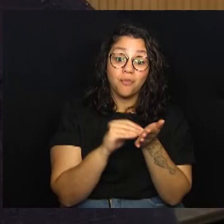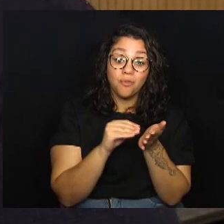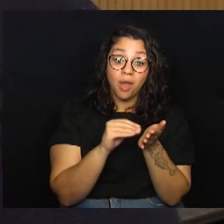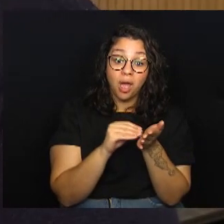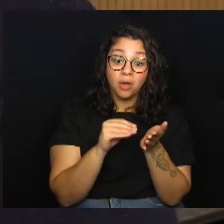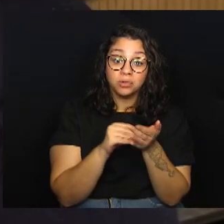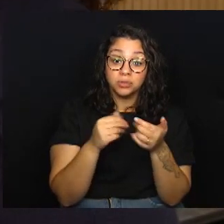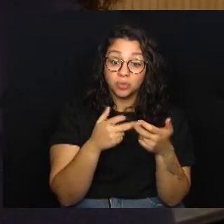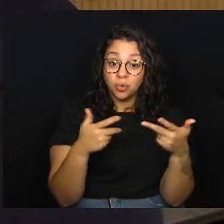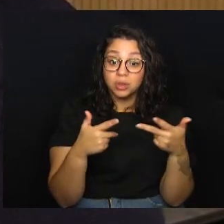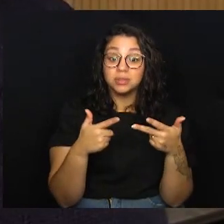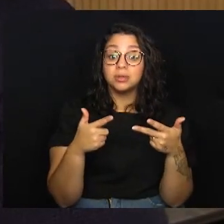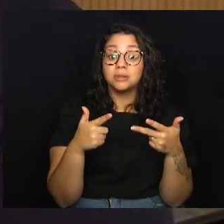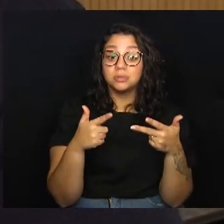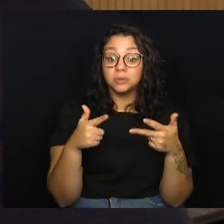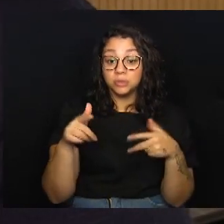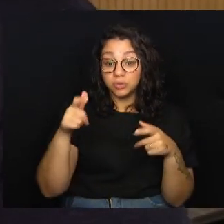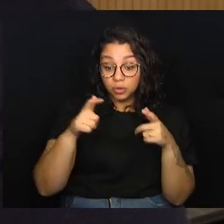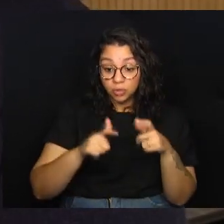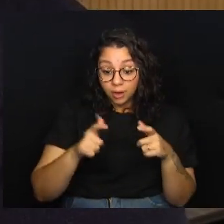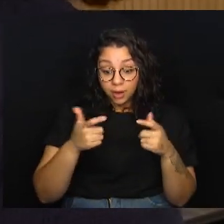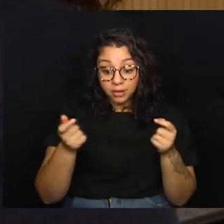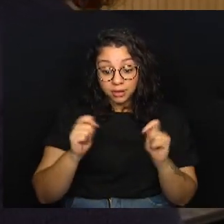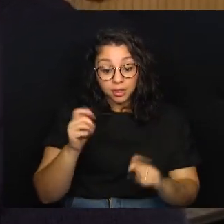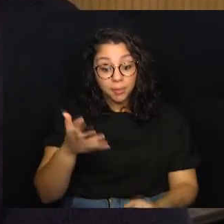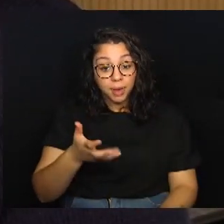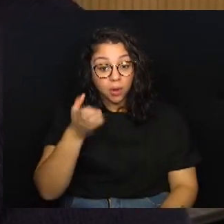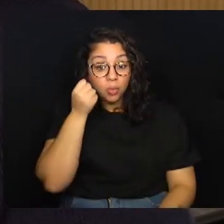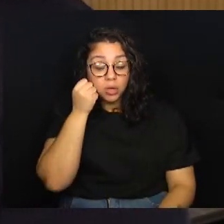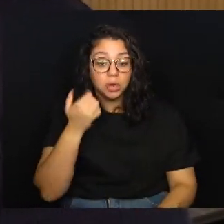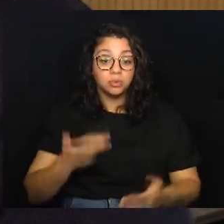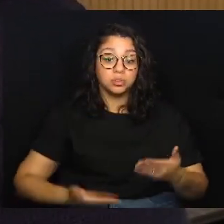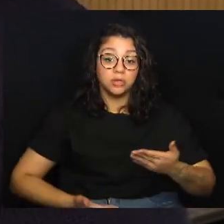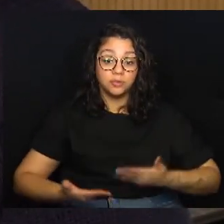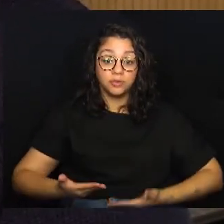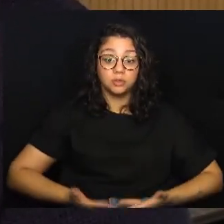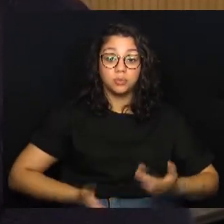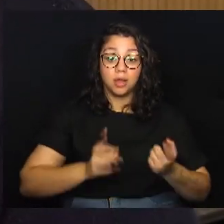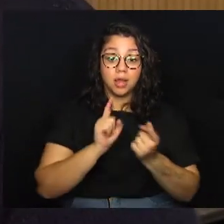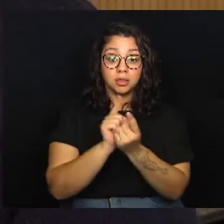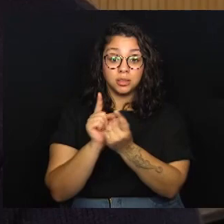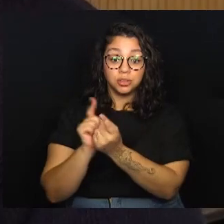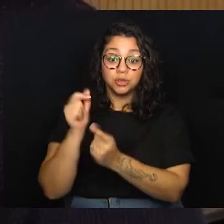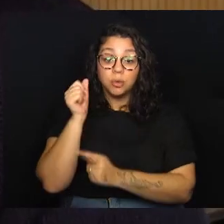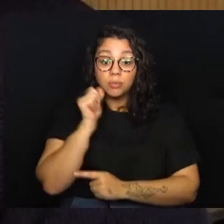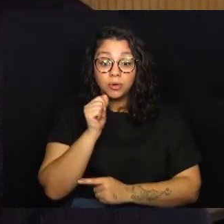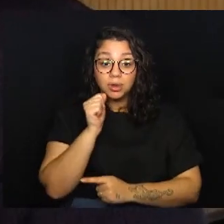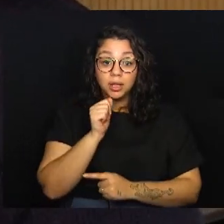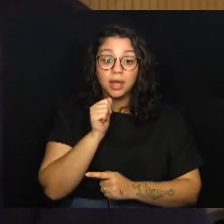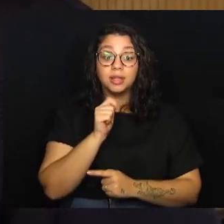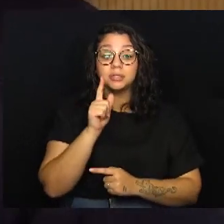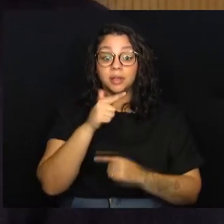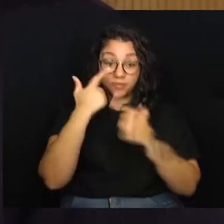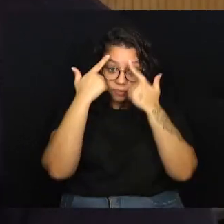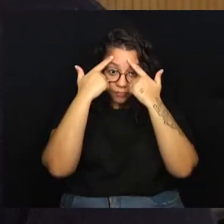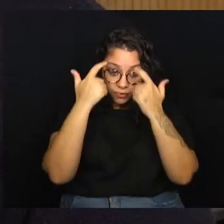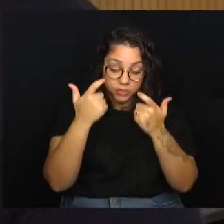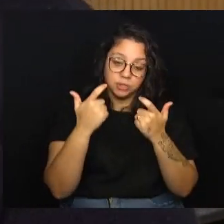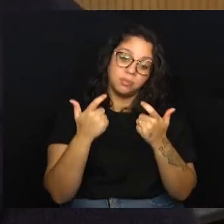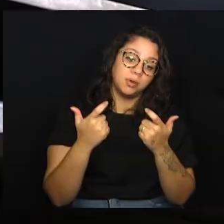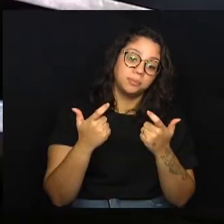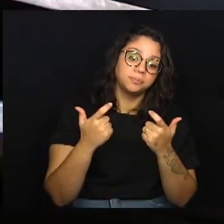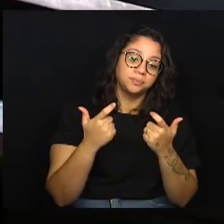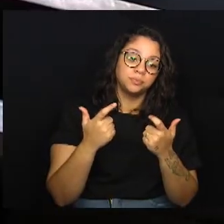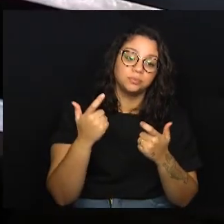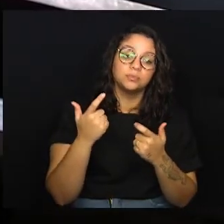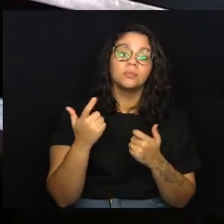deficiência gigantesca de equipamentos que possam acolher esse serviço para atender as nossas mulheres vítimas de violência, a gente não